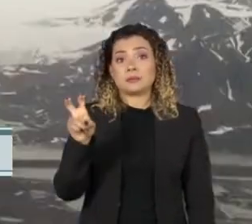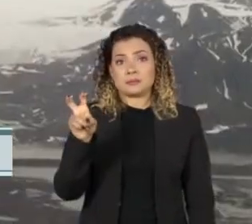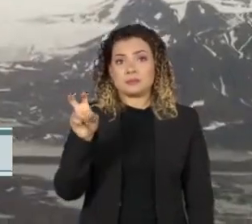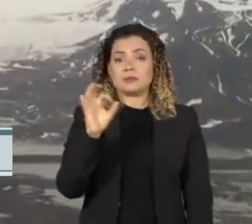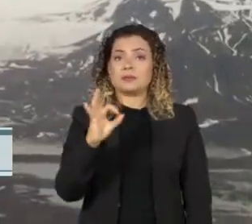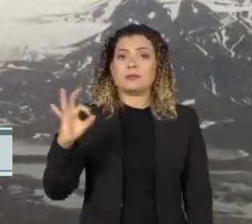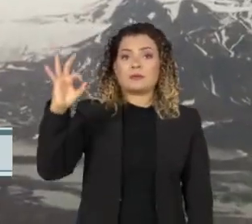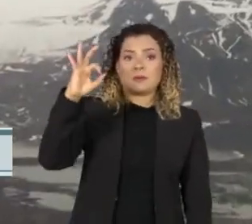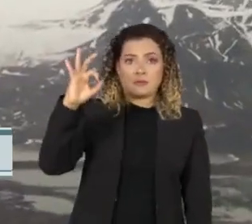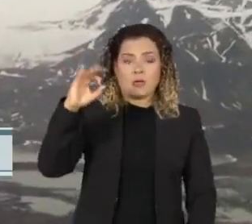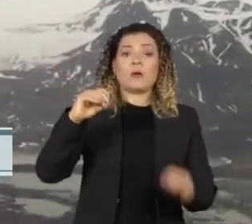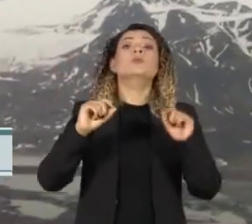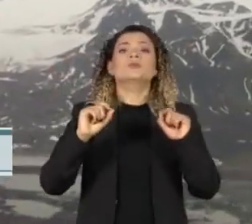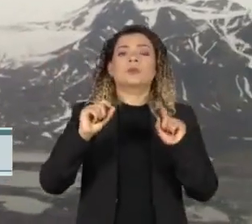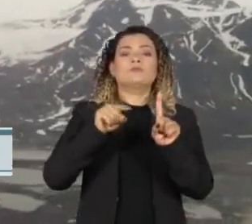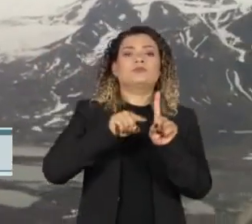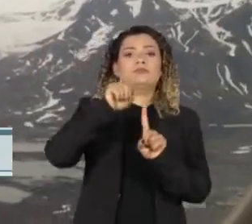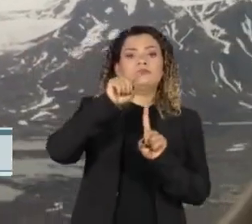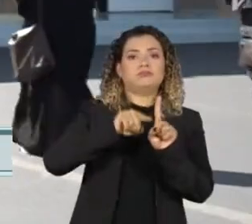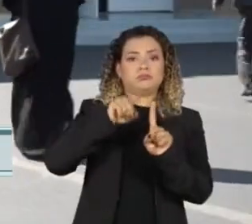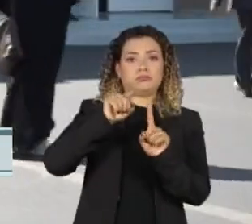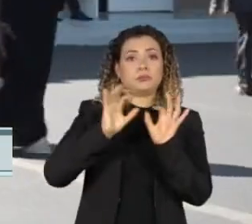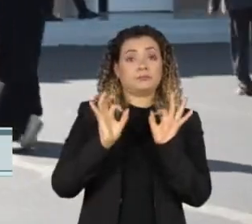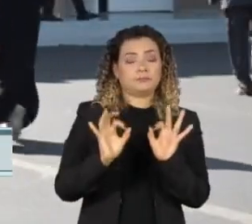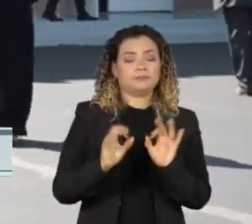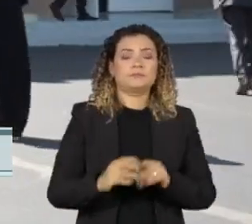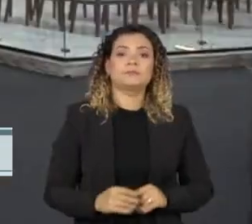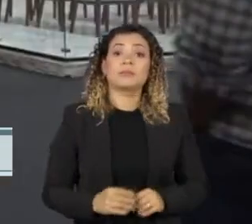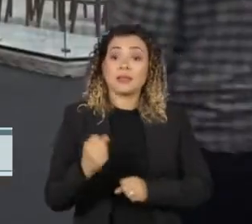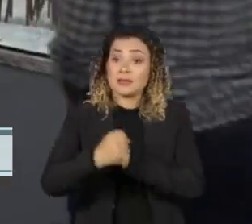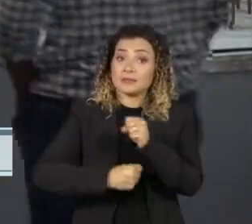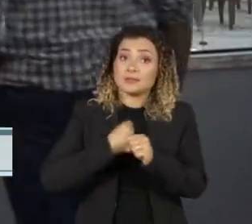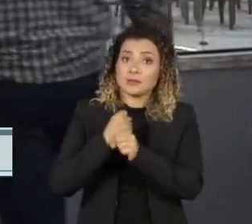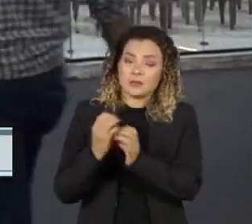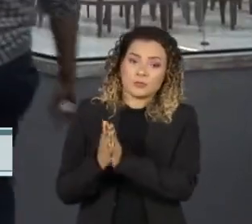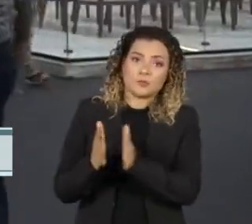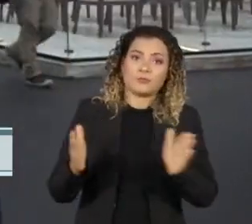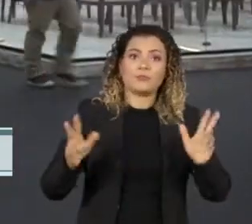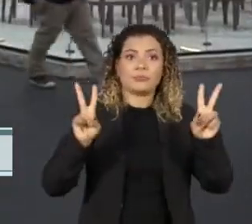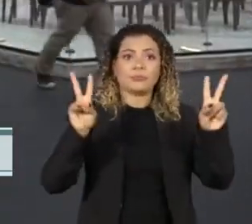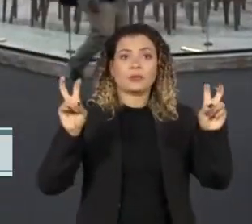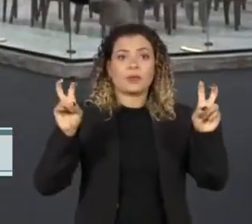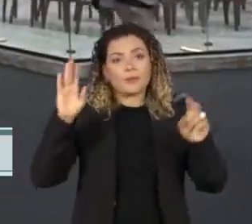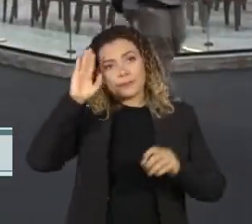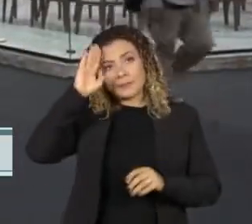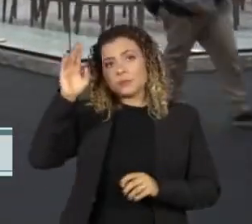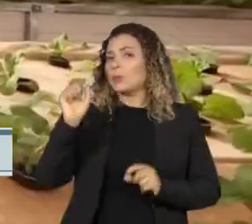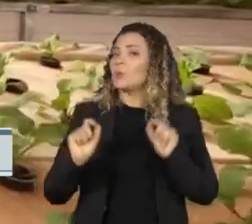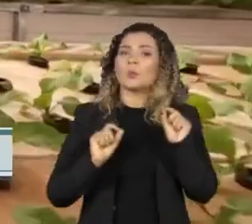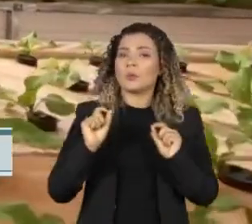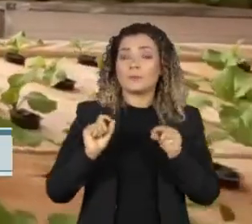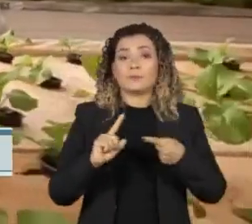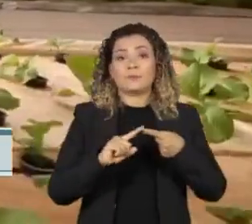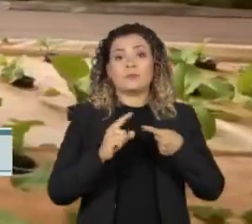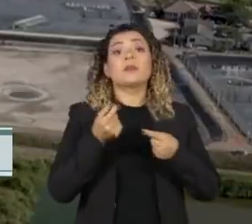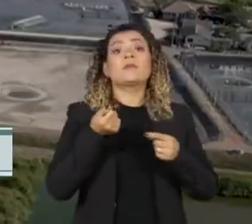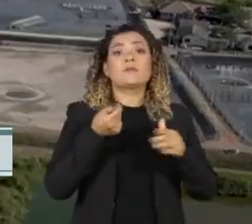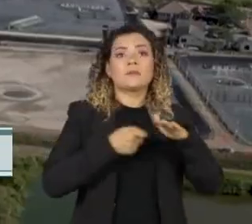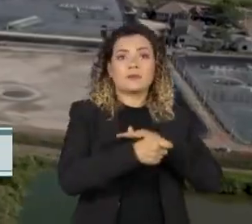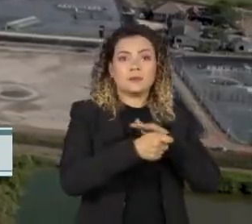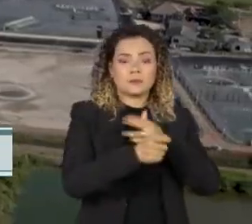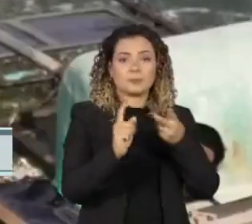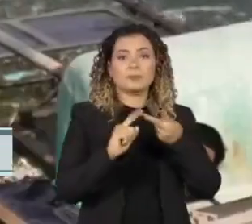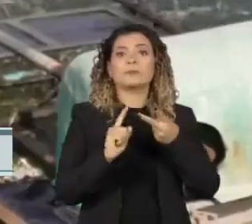acima dos níveis pré-industriais. Neste ano, os principais temas que serão discutidos são financiamento,